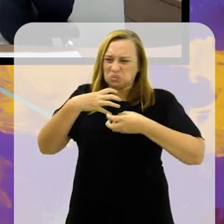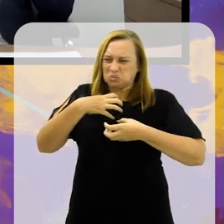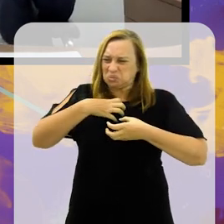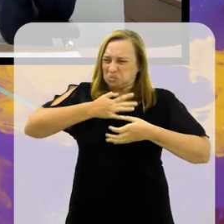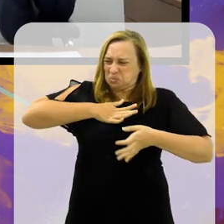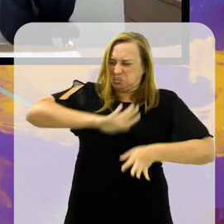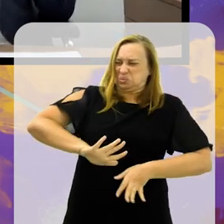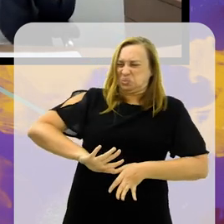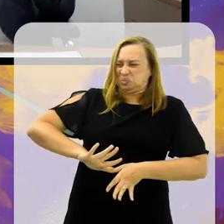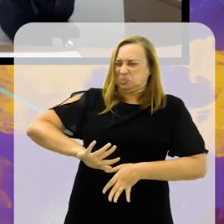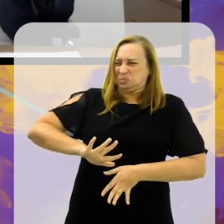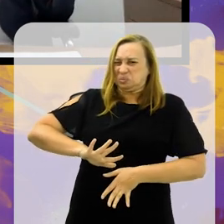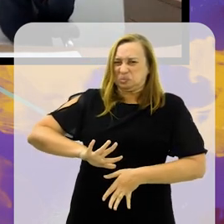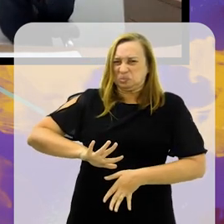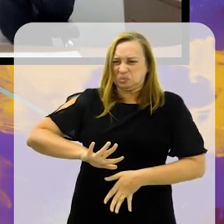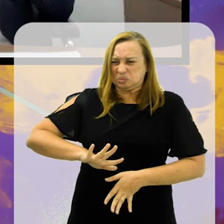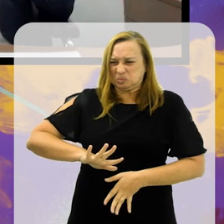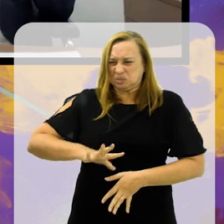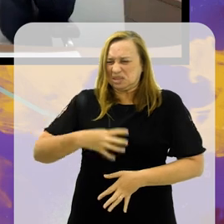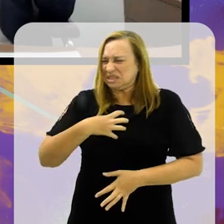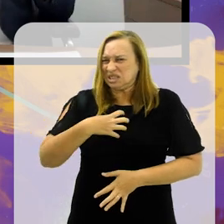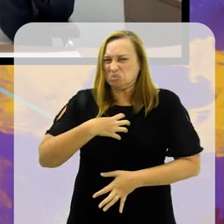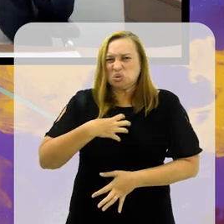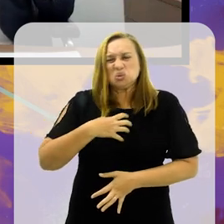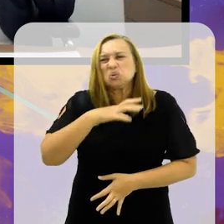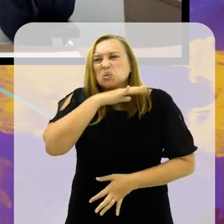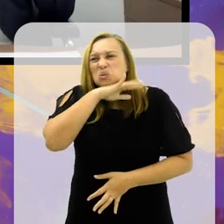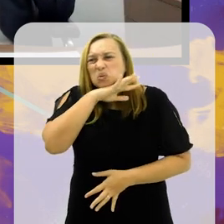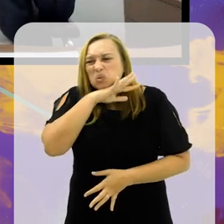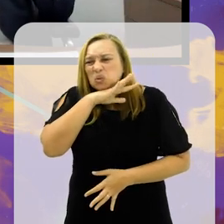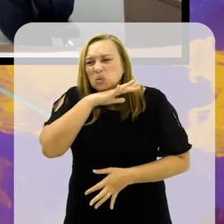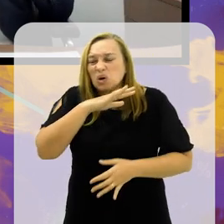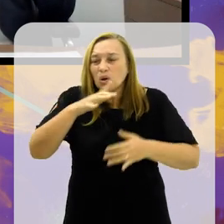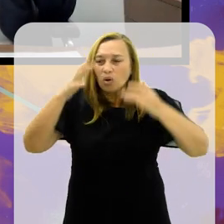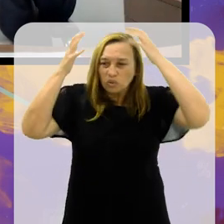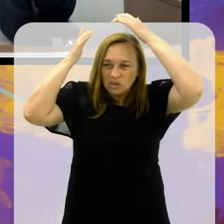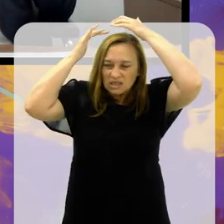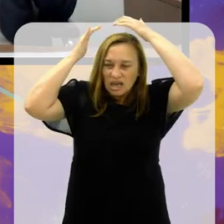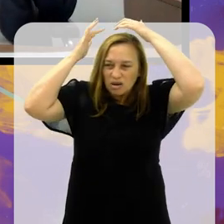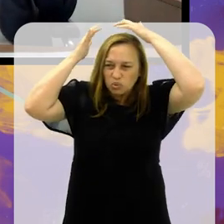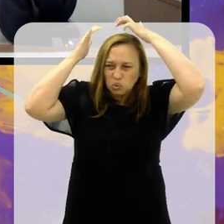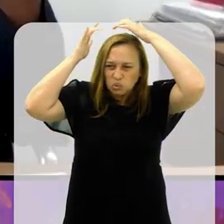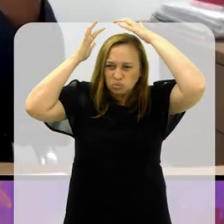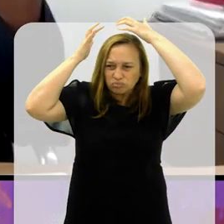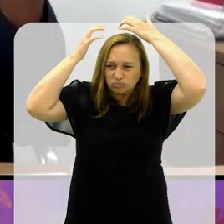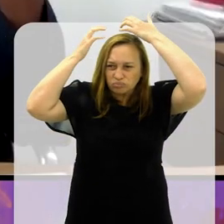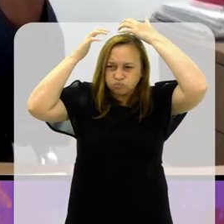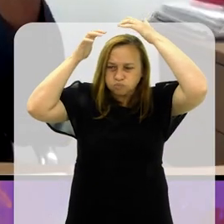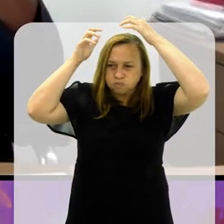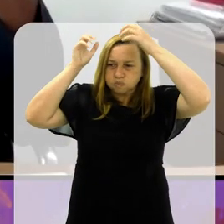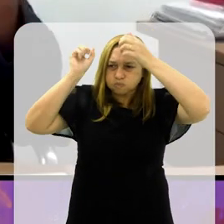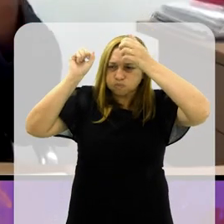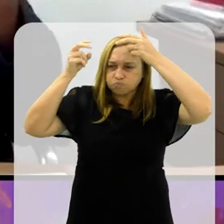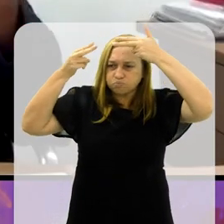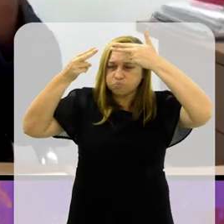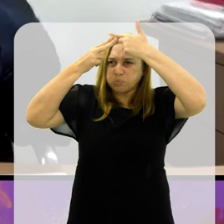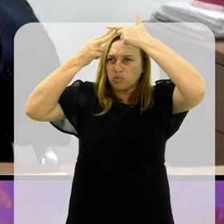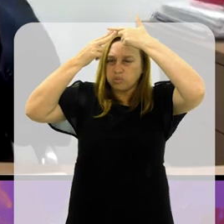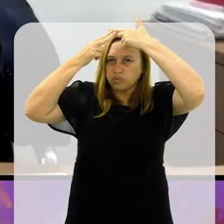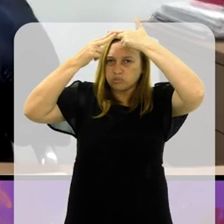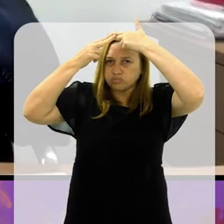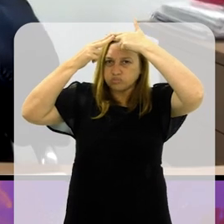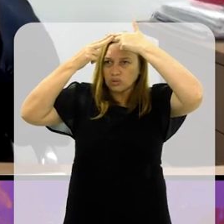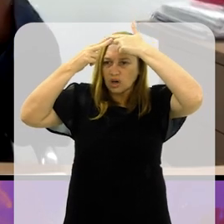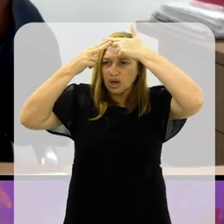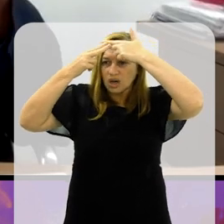repulsa, me traz algum sentimento ruim, o cérebro bloqueia. Então, quando eu trato desses temas com